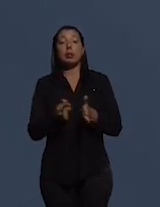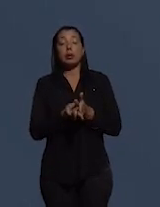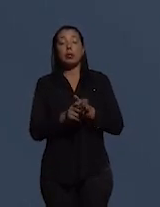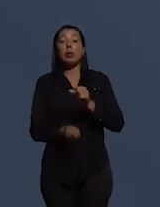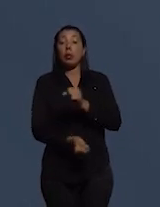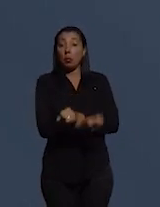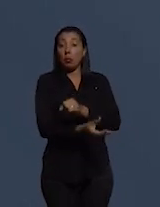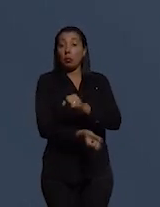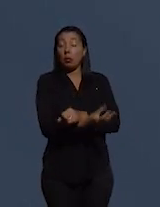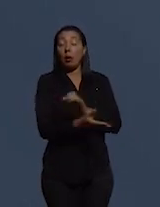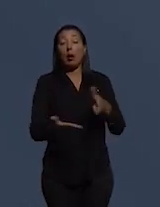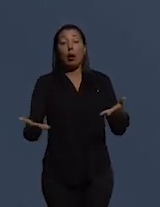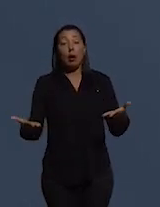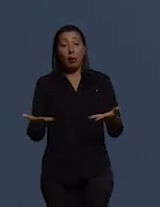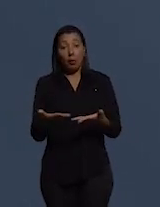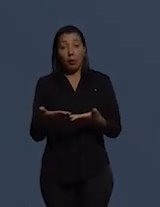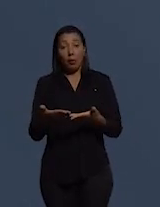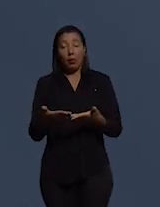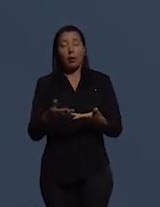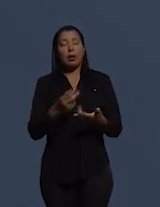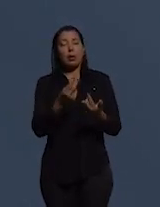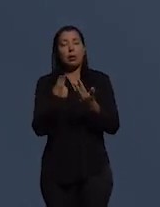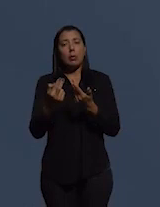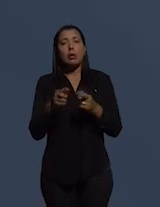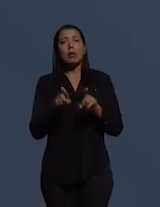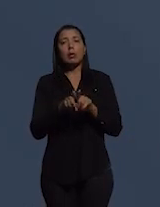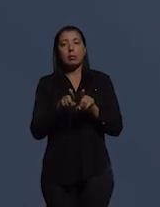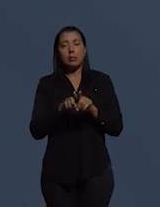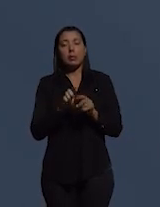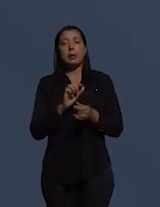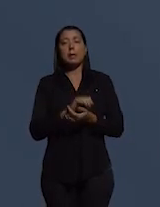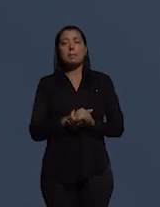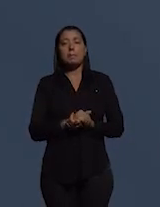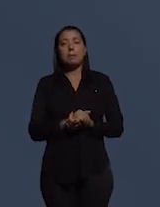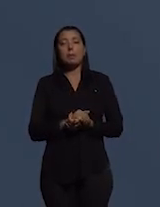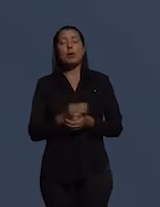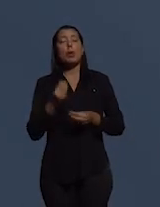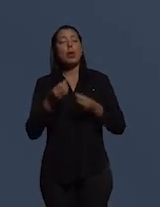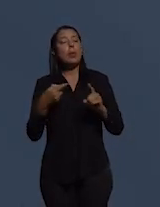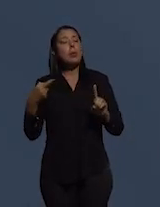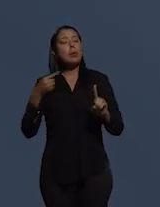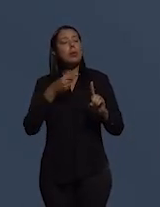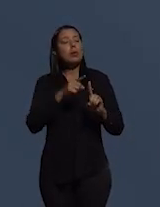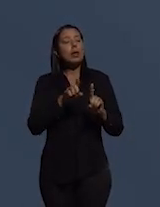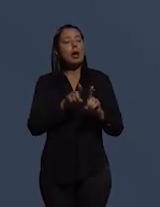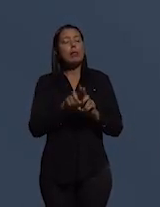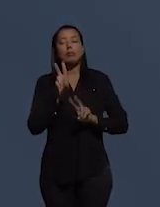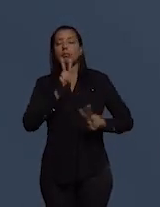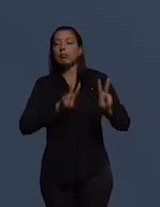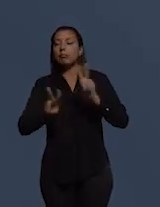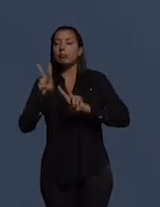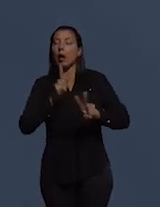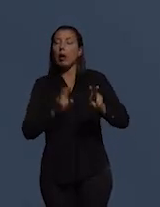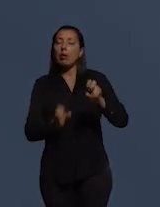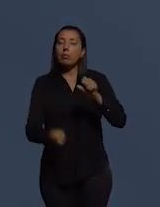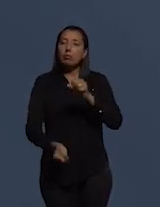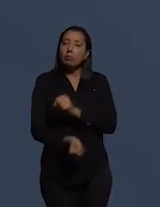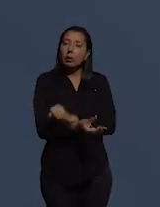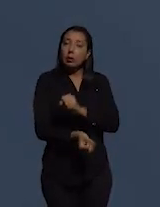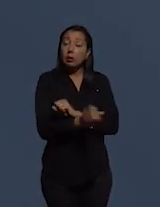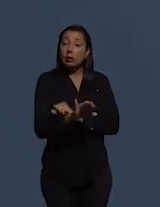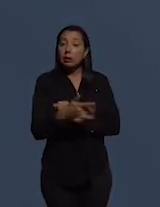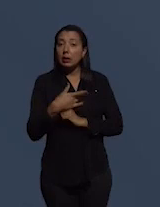Agora, ao mesmo tempo, como enfrentar, como dar visibilidade à corrupção sem